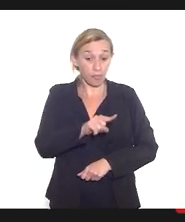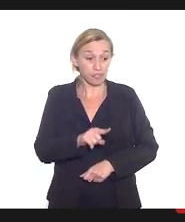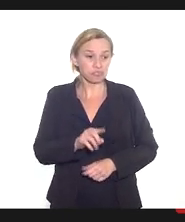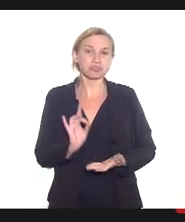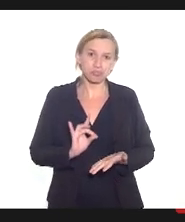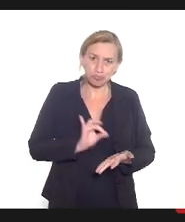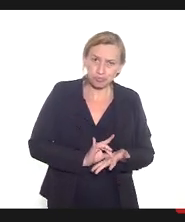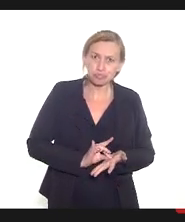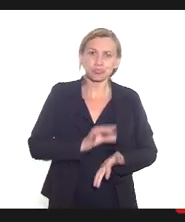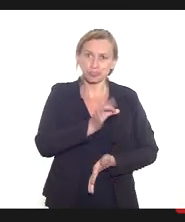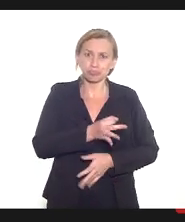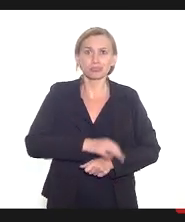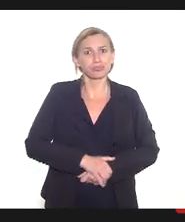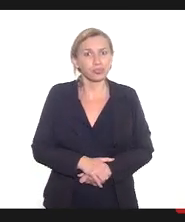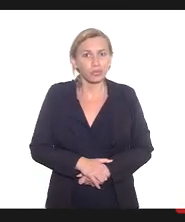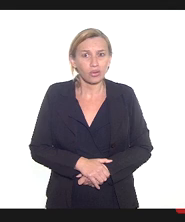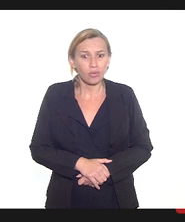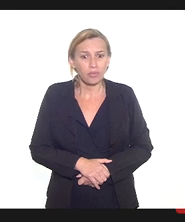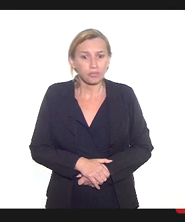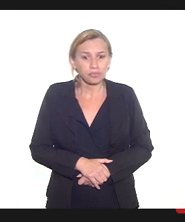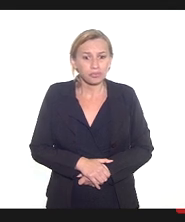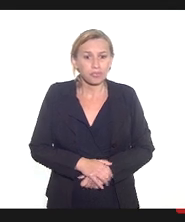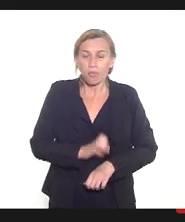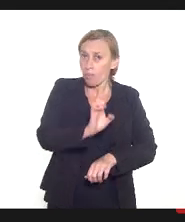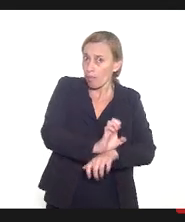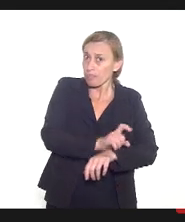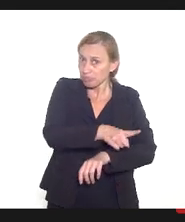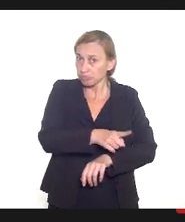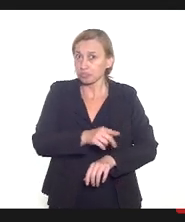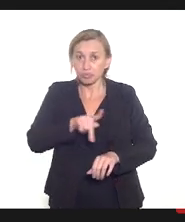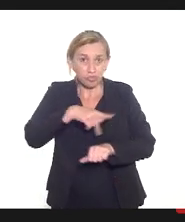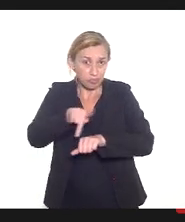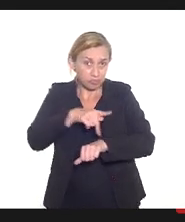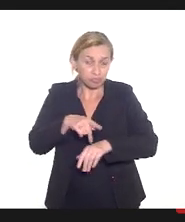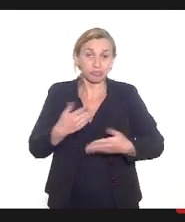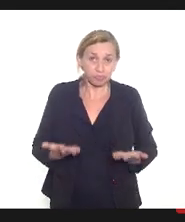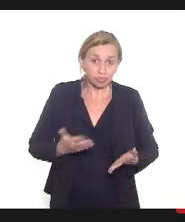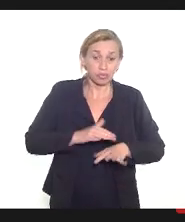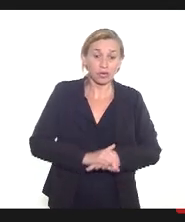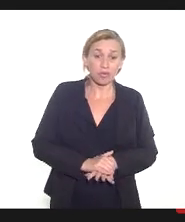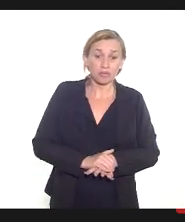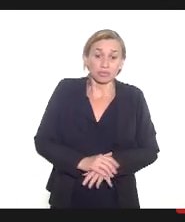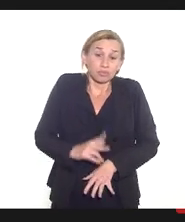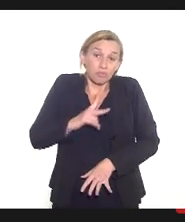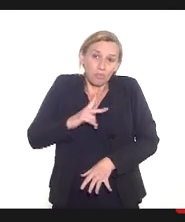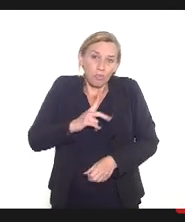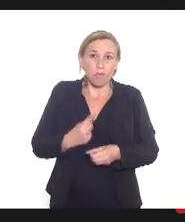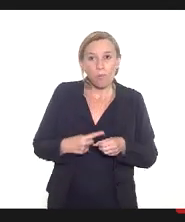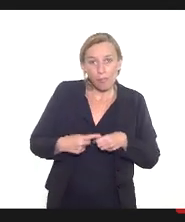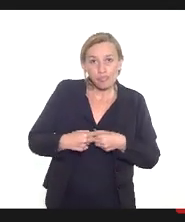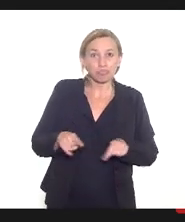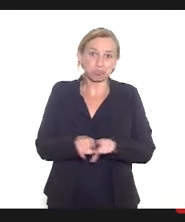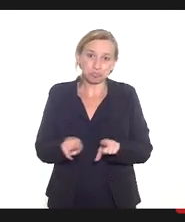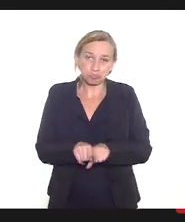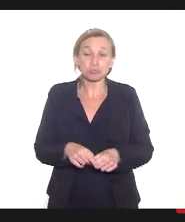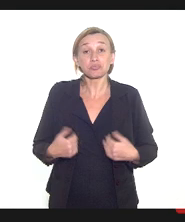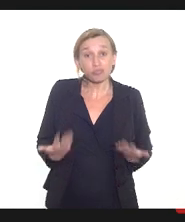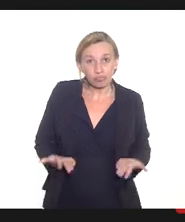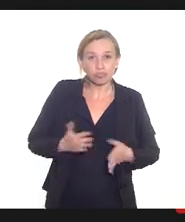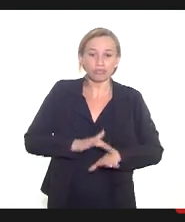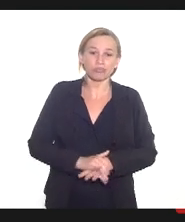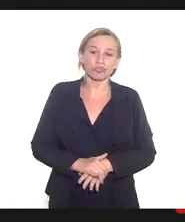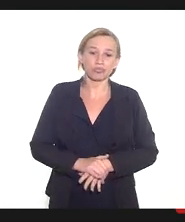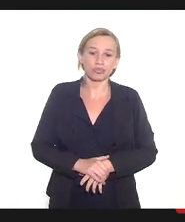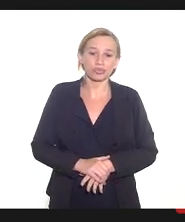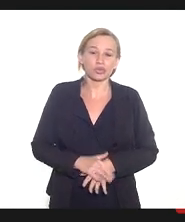realidade concreta do do estado do país do do próprio município também então eu